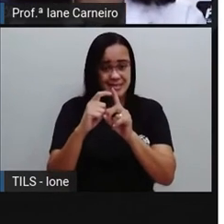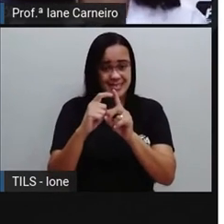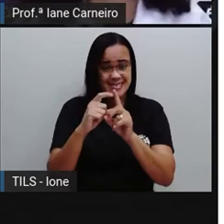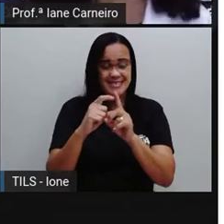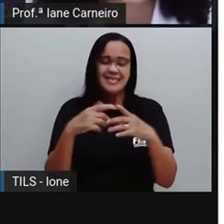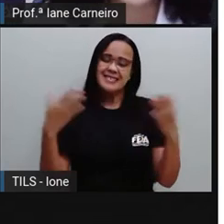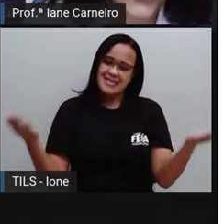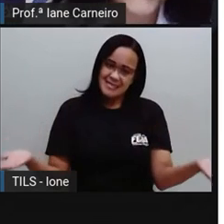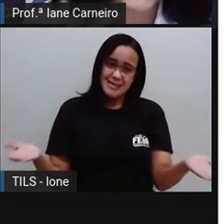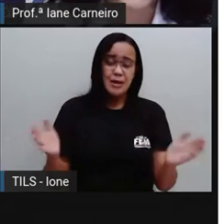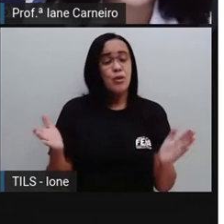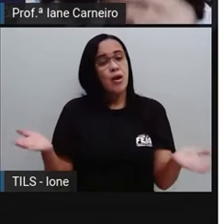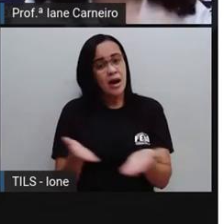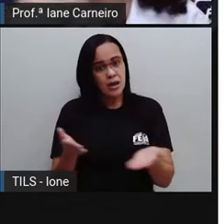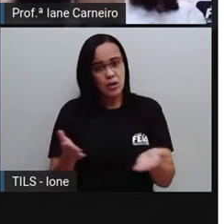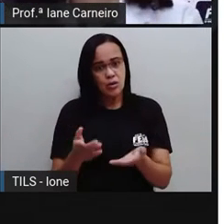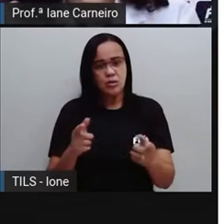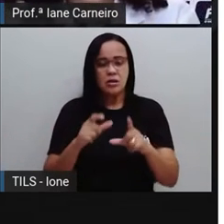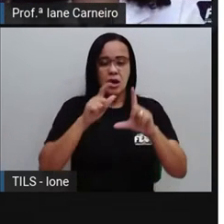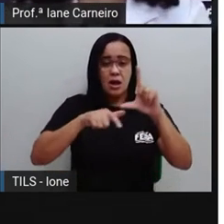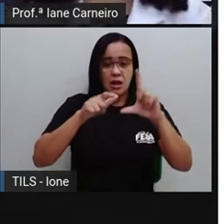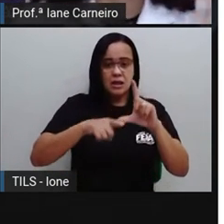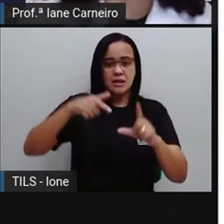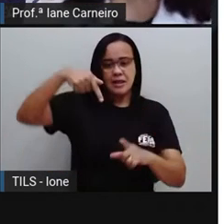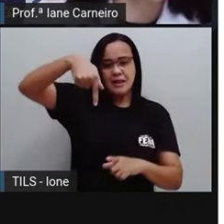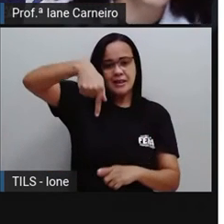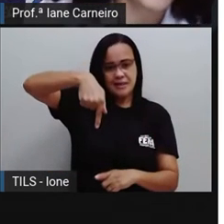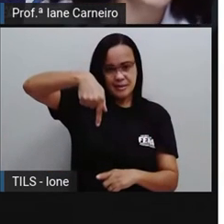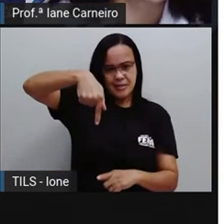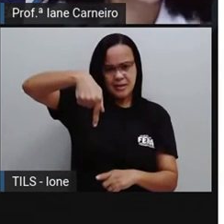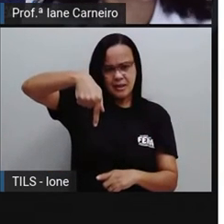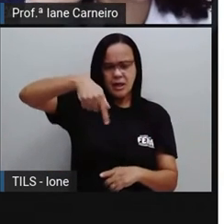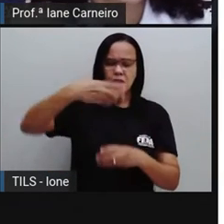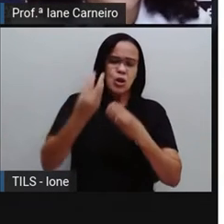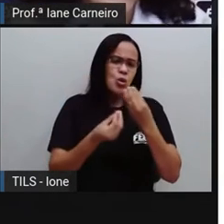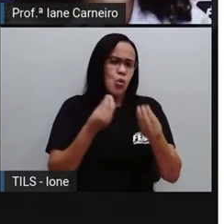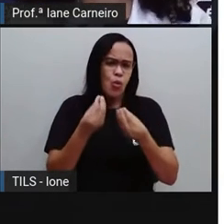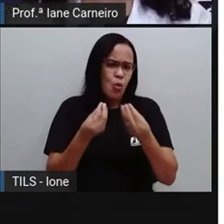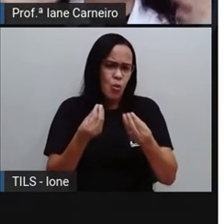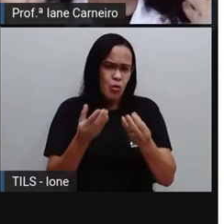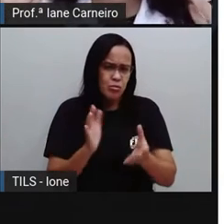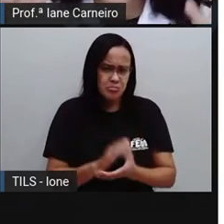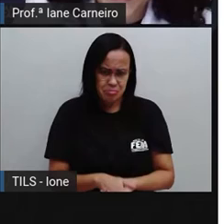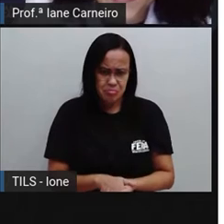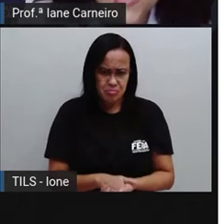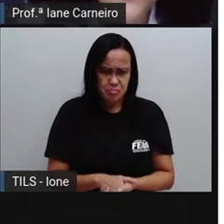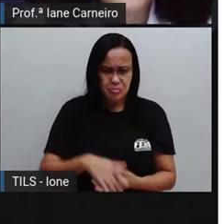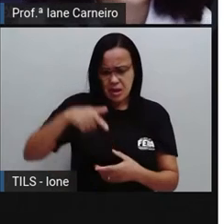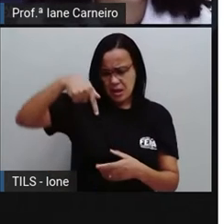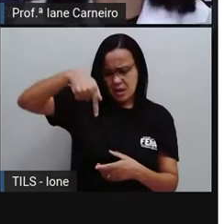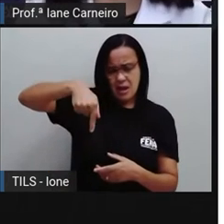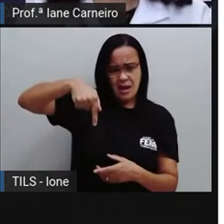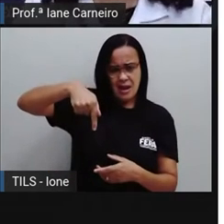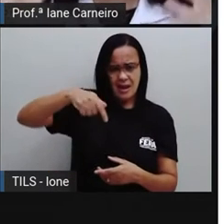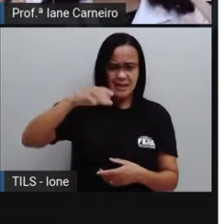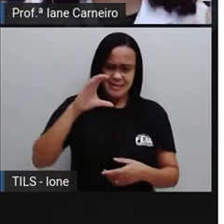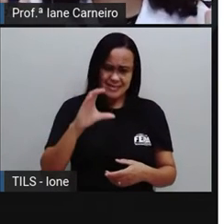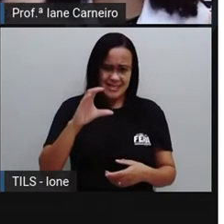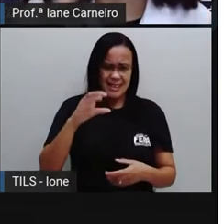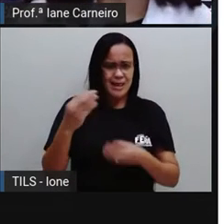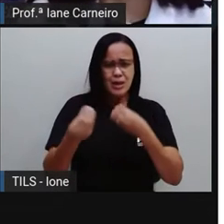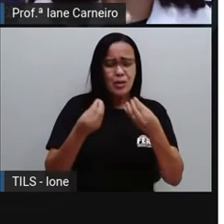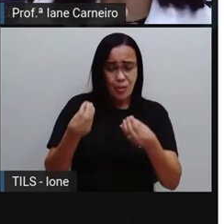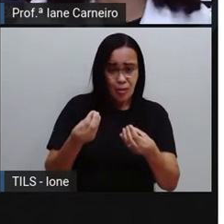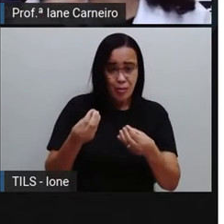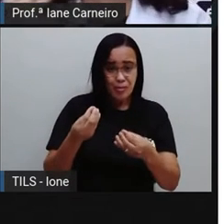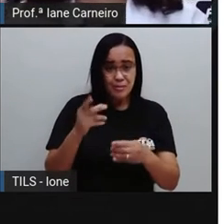criança que fica com dúvida, né? Se é com C, se é com Q, se é com K. E aí a PRO dá essa dica de novo. Se você tá